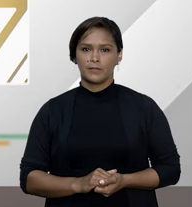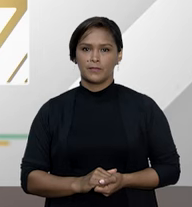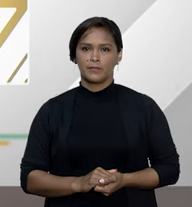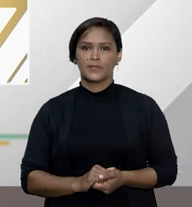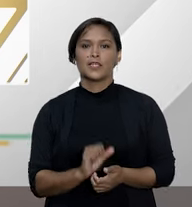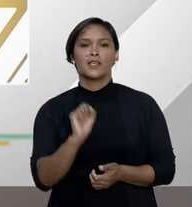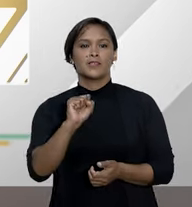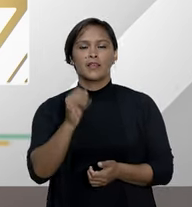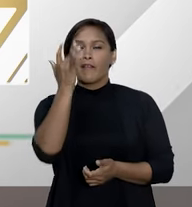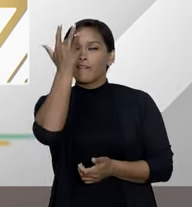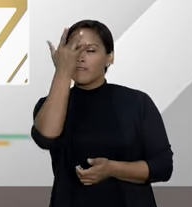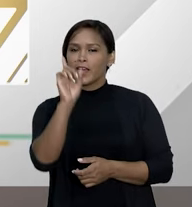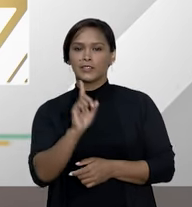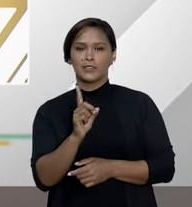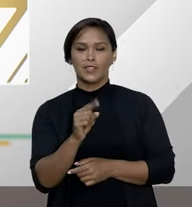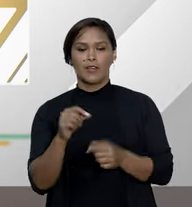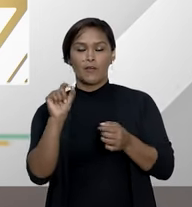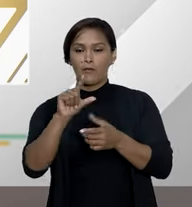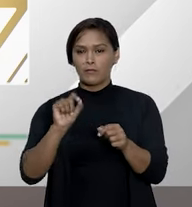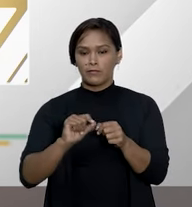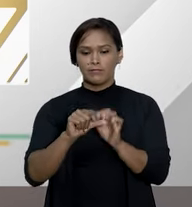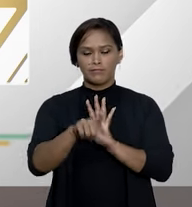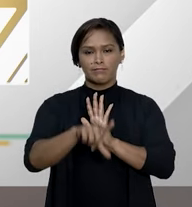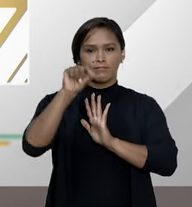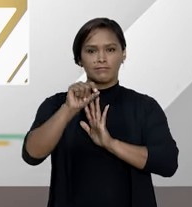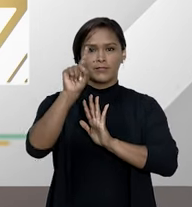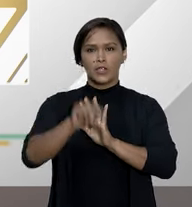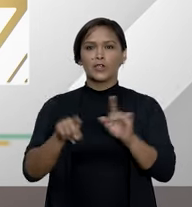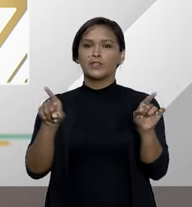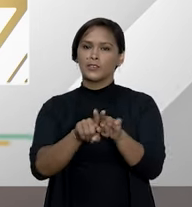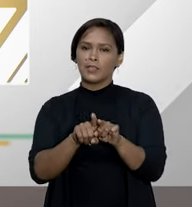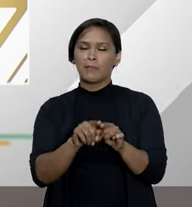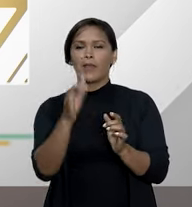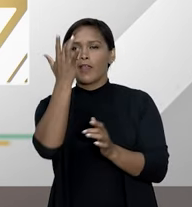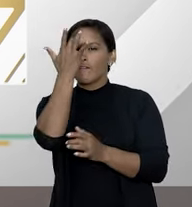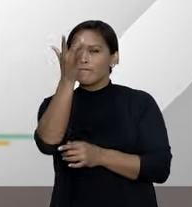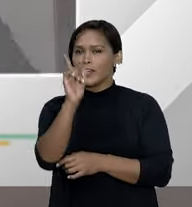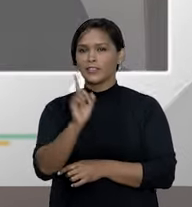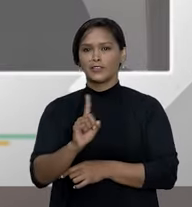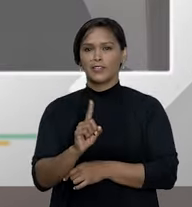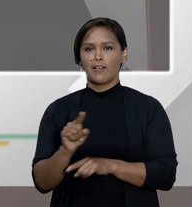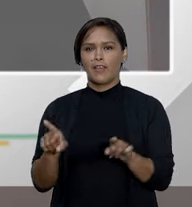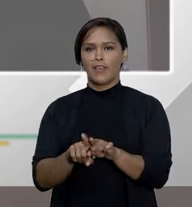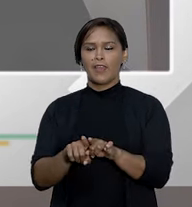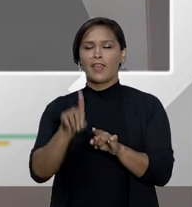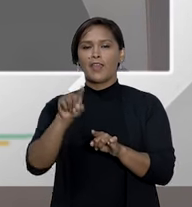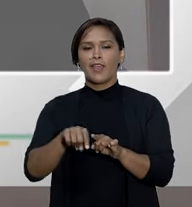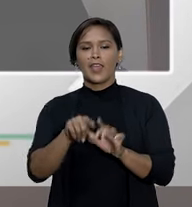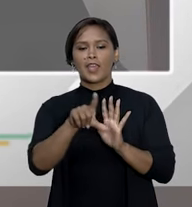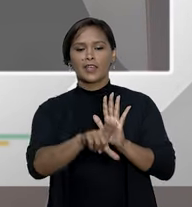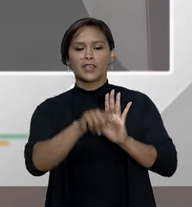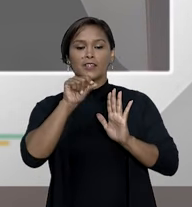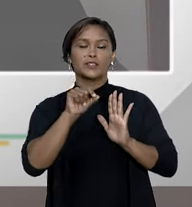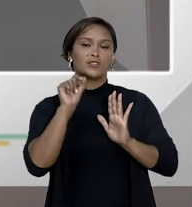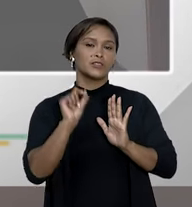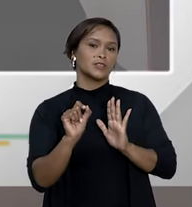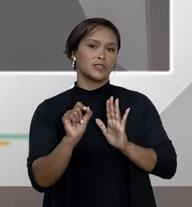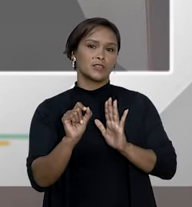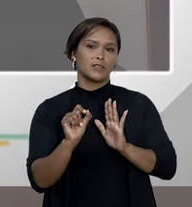não é fácil fazer essa escolha assim como também não é fácil às vezes escolher